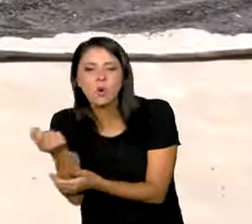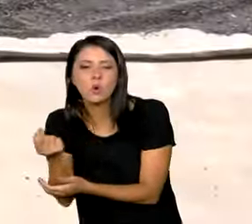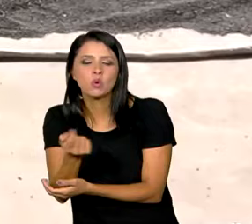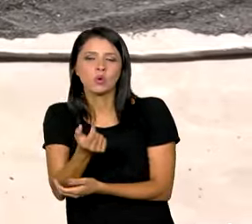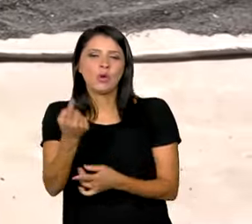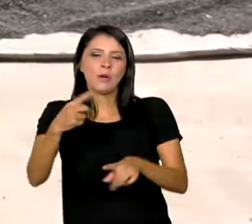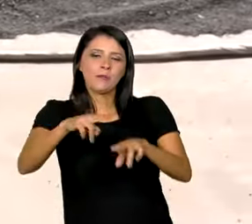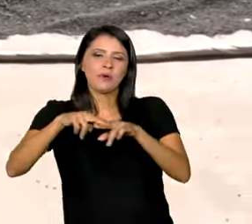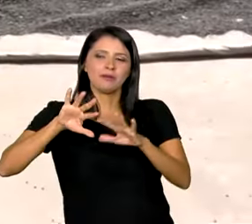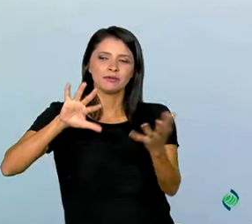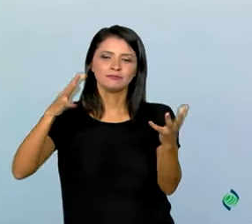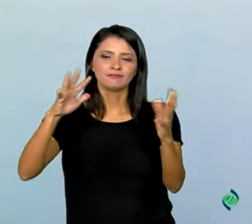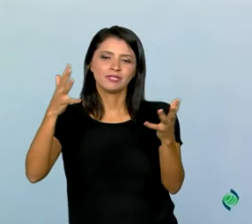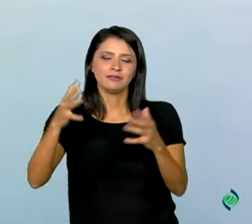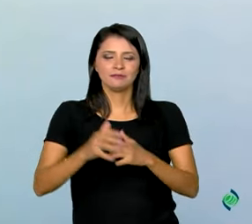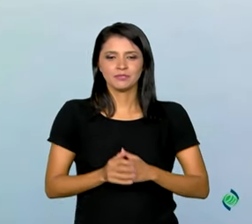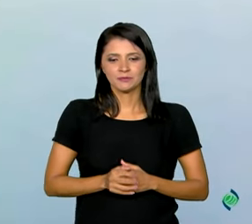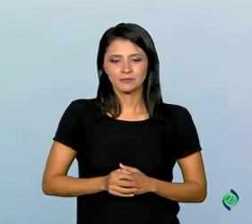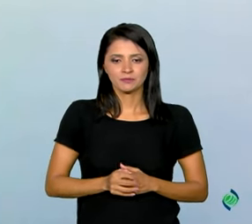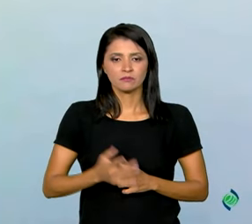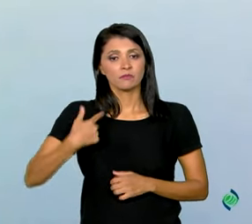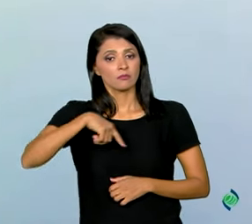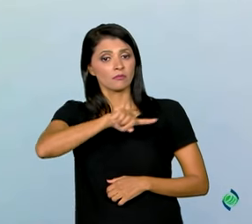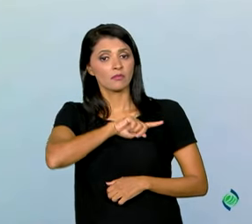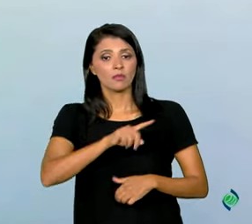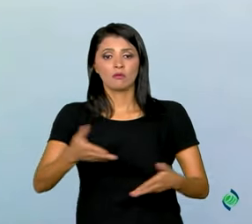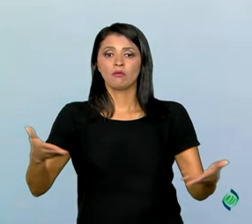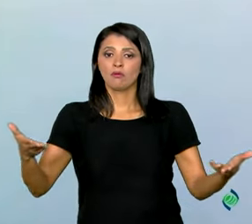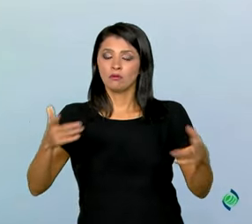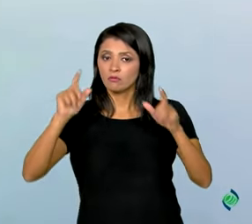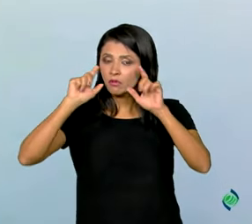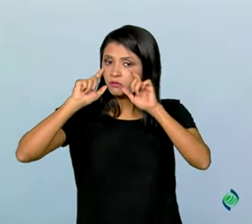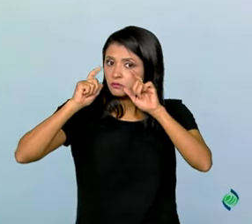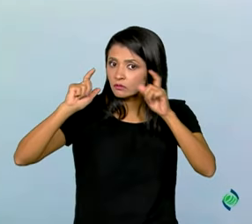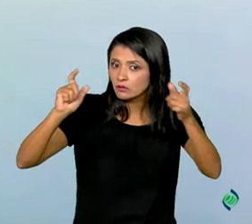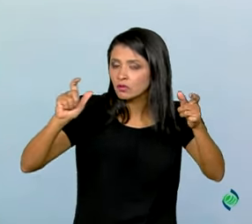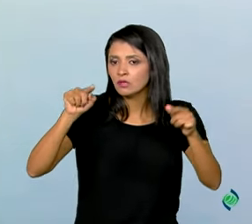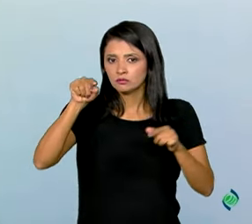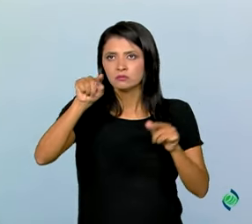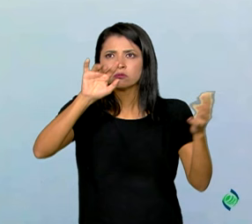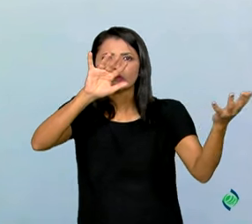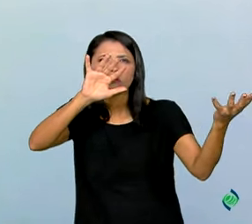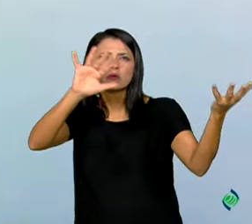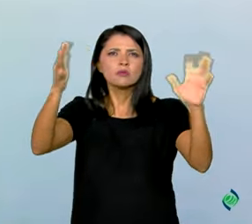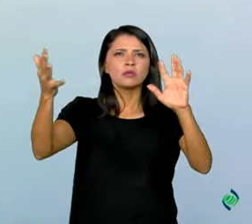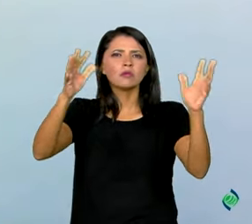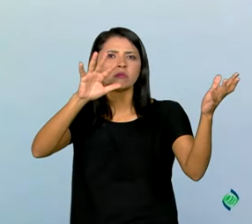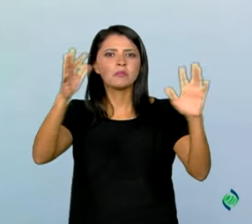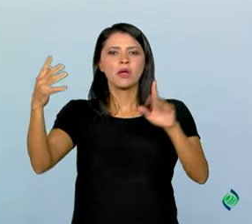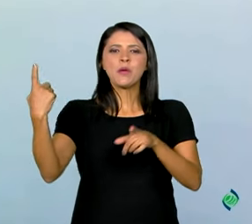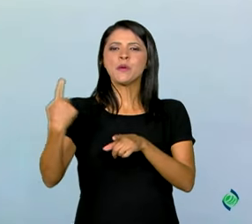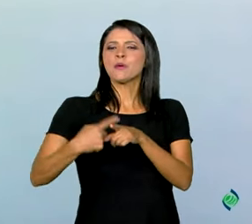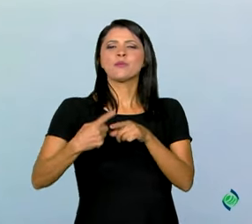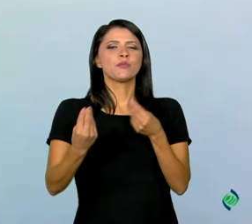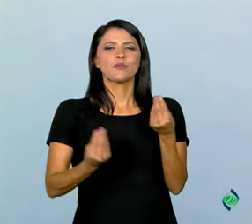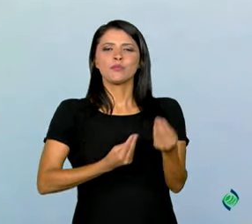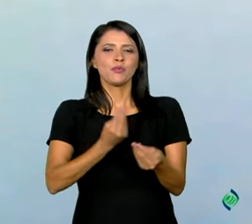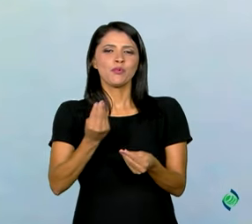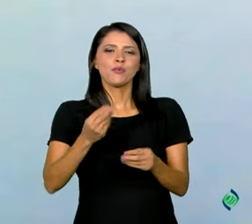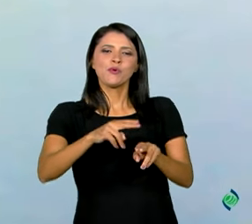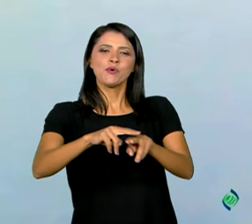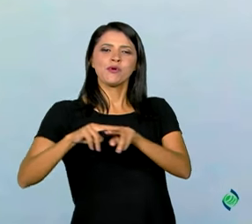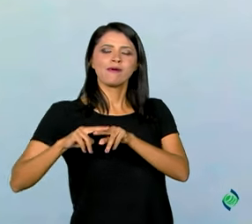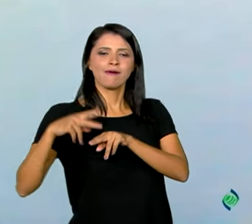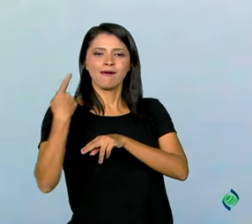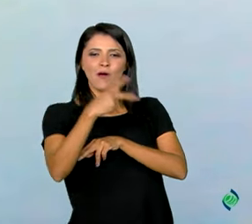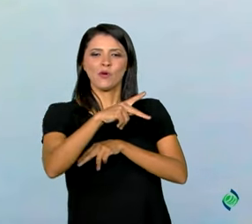a questões climáticas. Nós estamos exatamente muito atentos nessa questão climática, até pela posição do